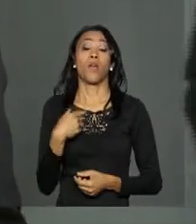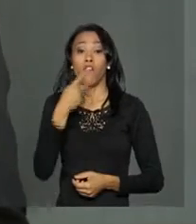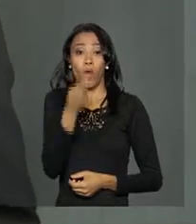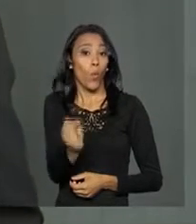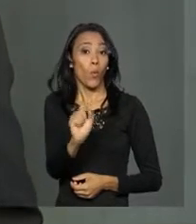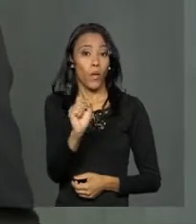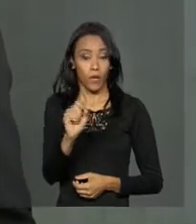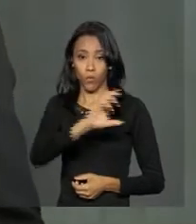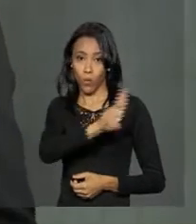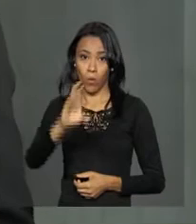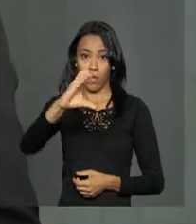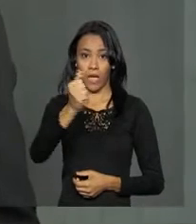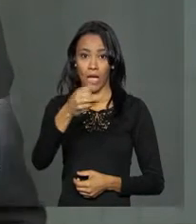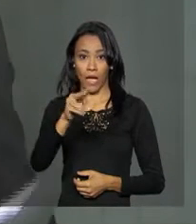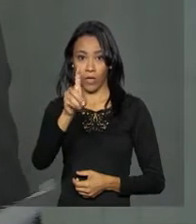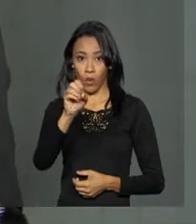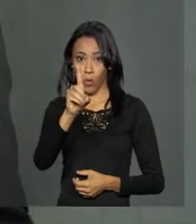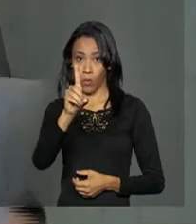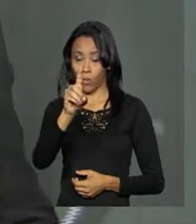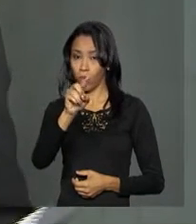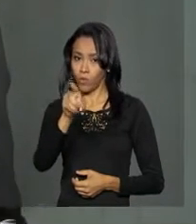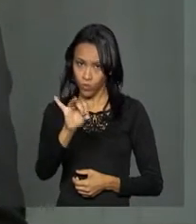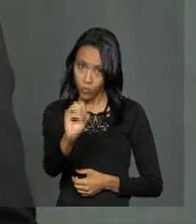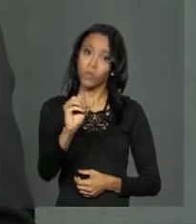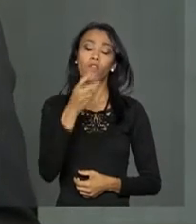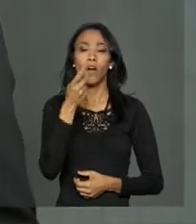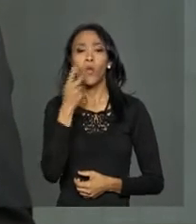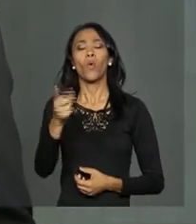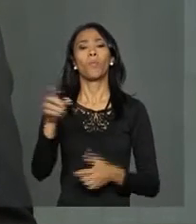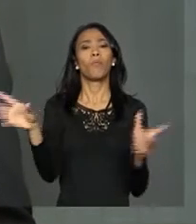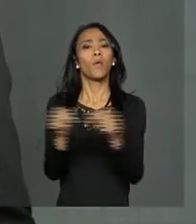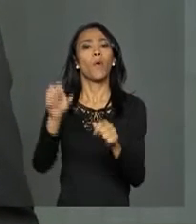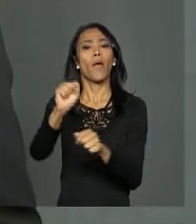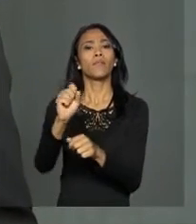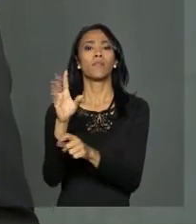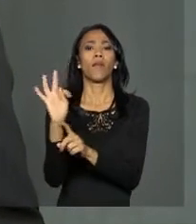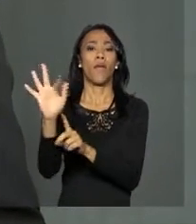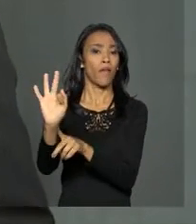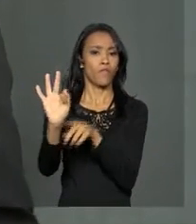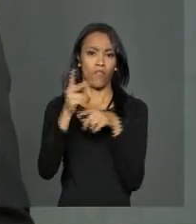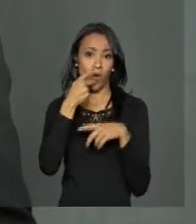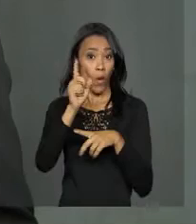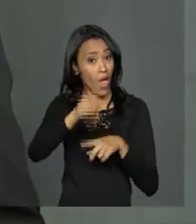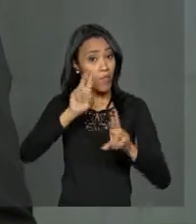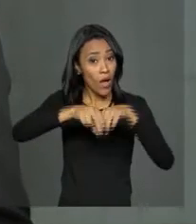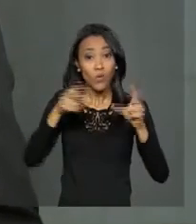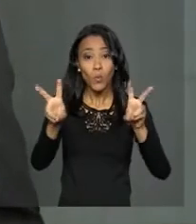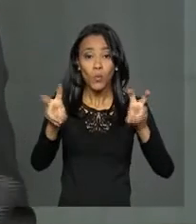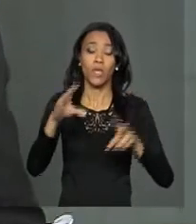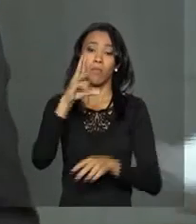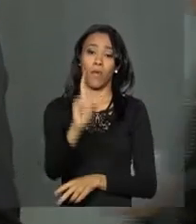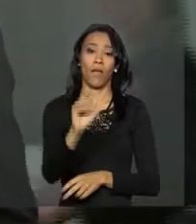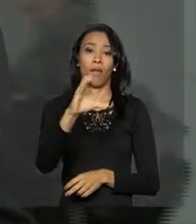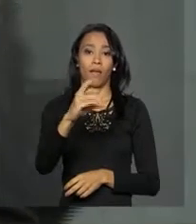objeto de análise aqui na Câmara definido pelo STF é tão somente os créditos suplementares